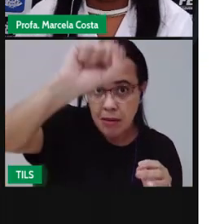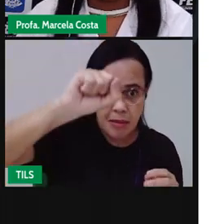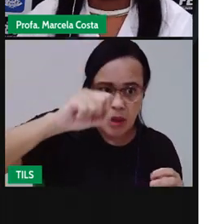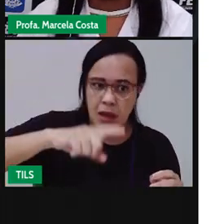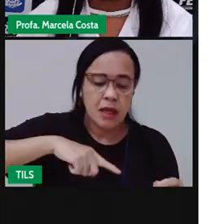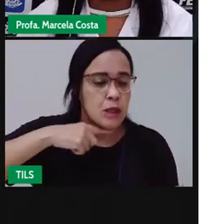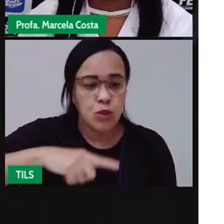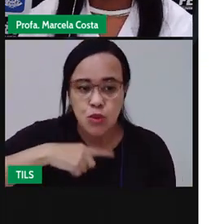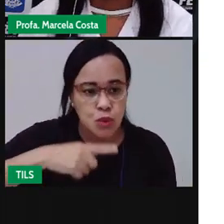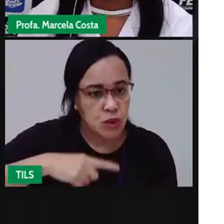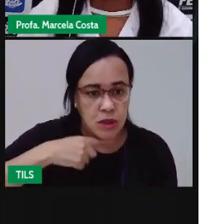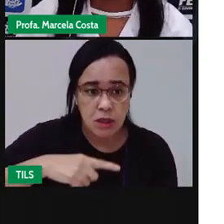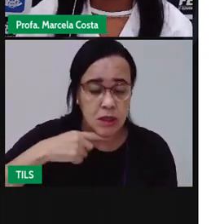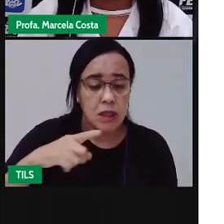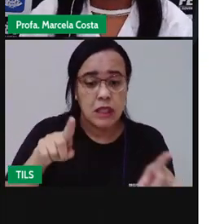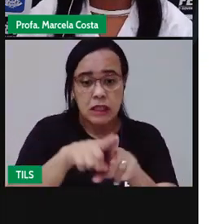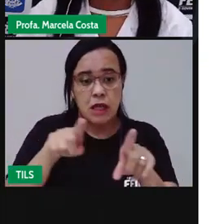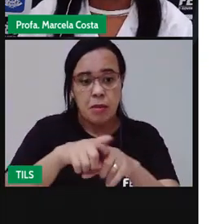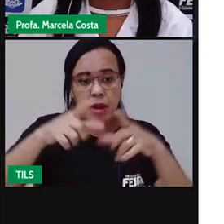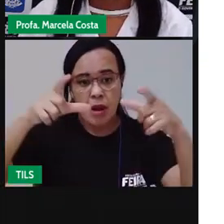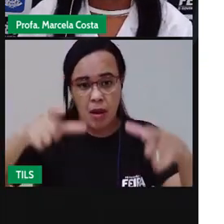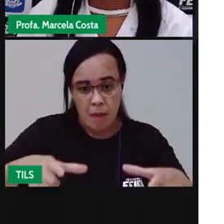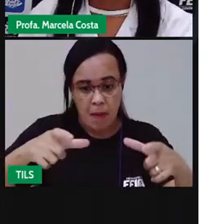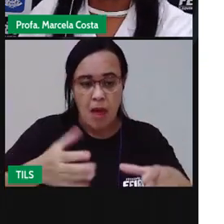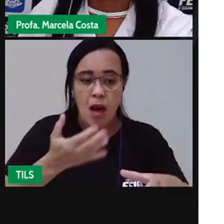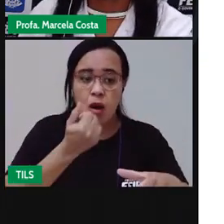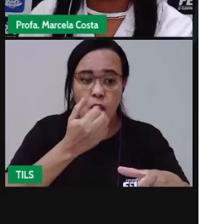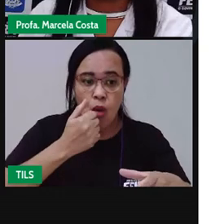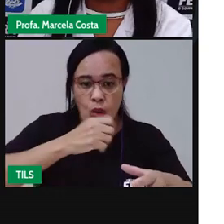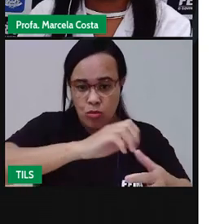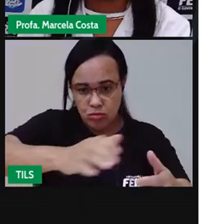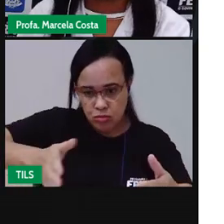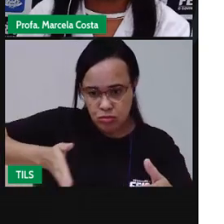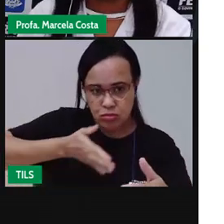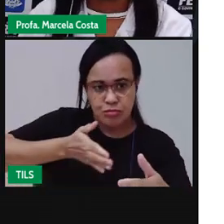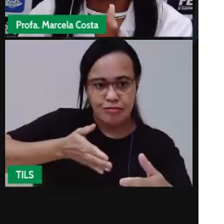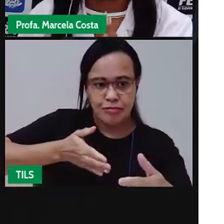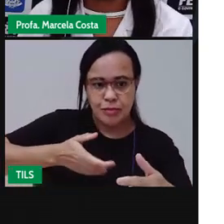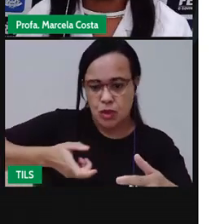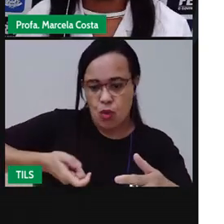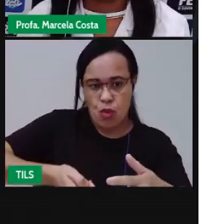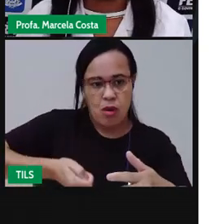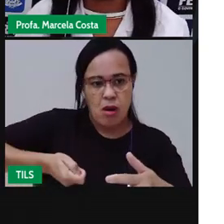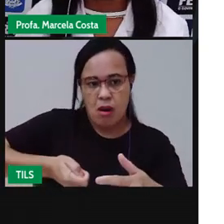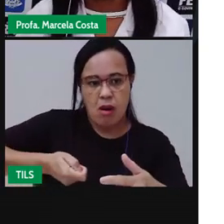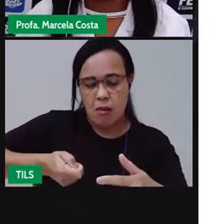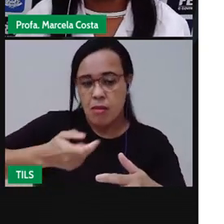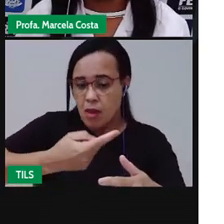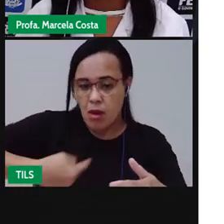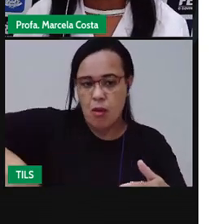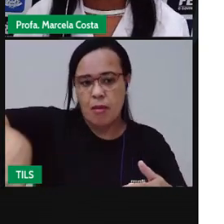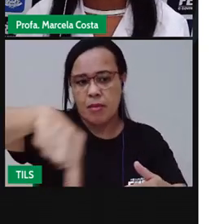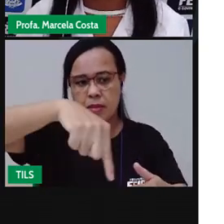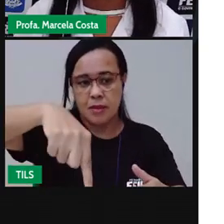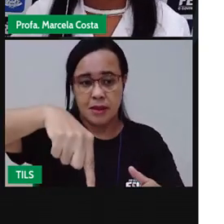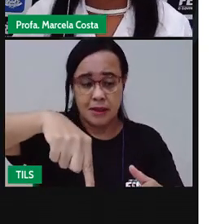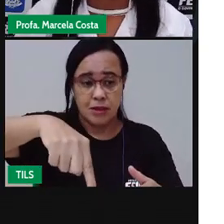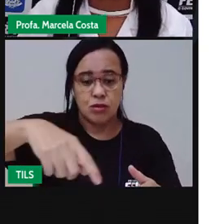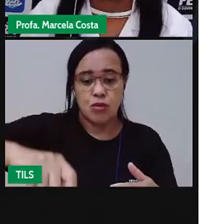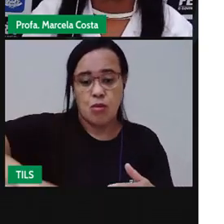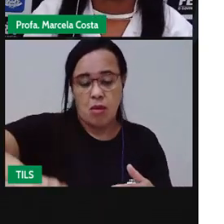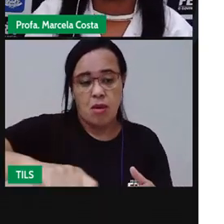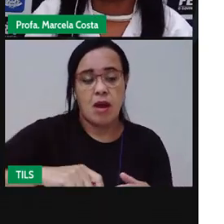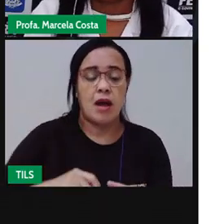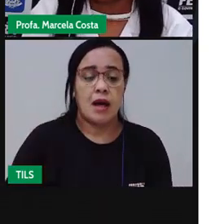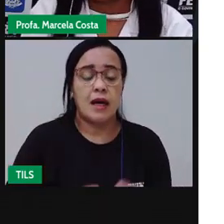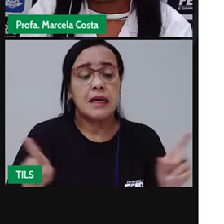Deixar a panela com o cabo virado para a parte de dentro do fogão e não para o lado de fora. Colocar